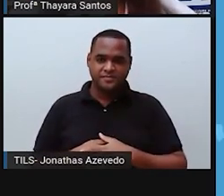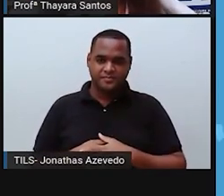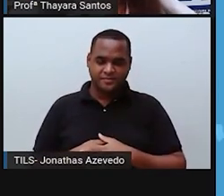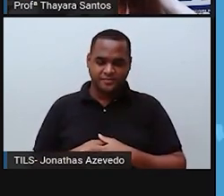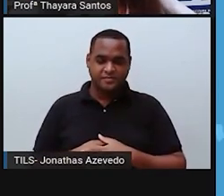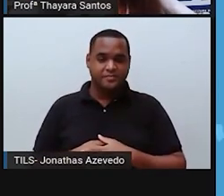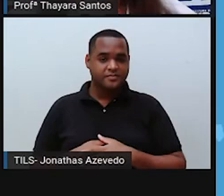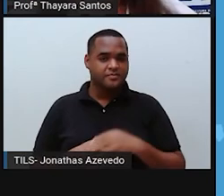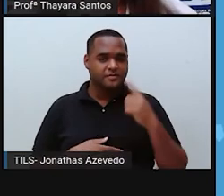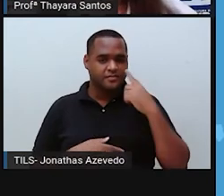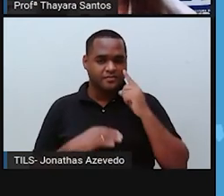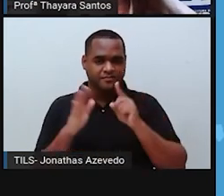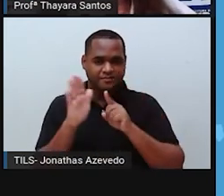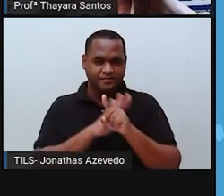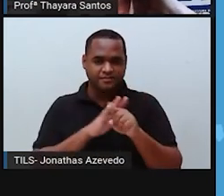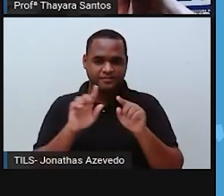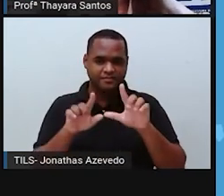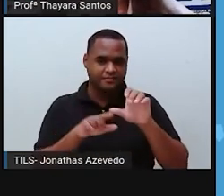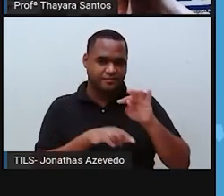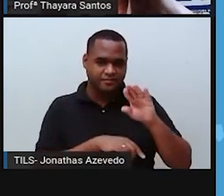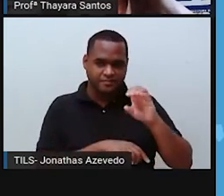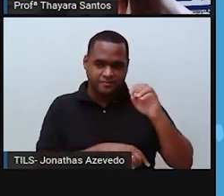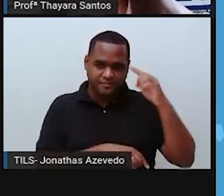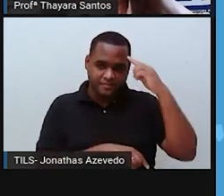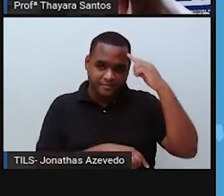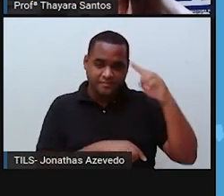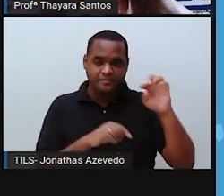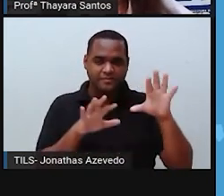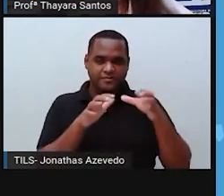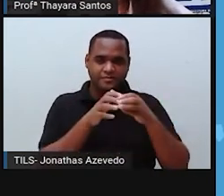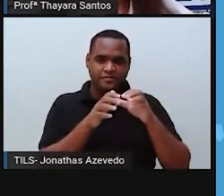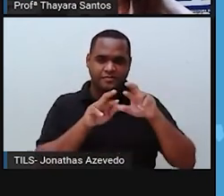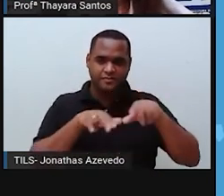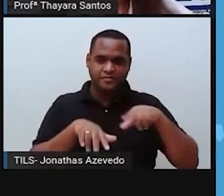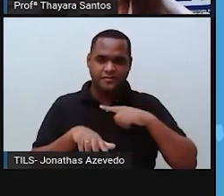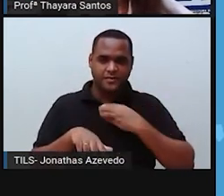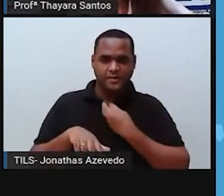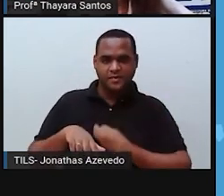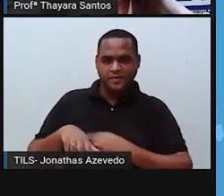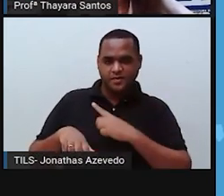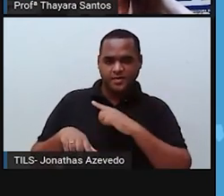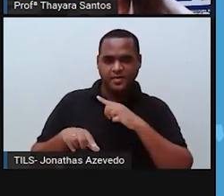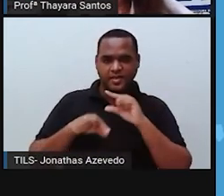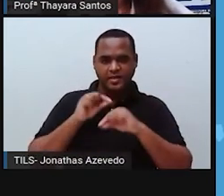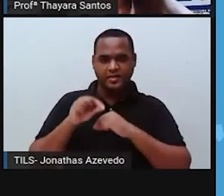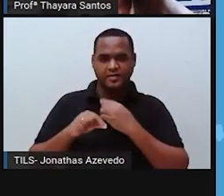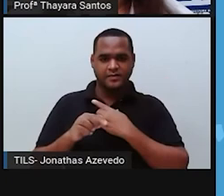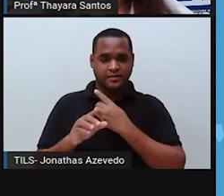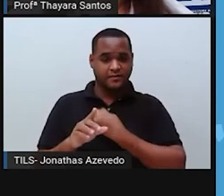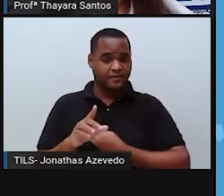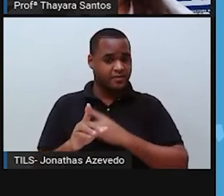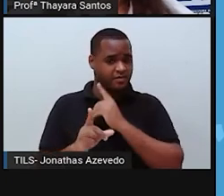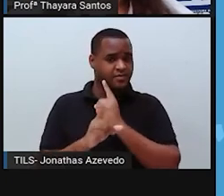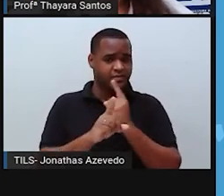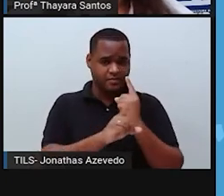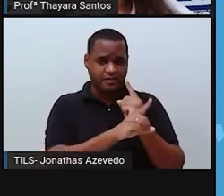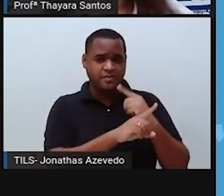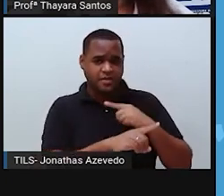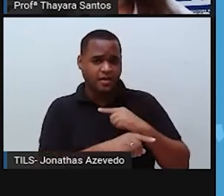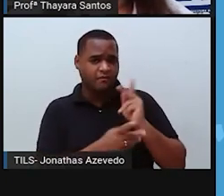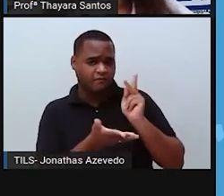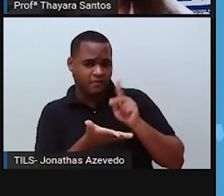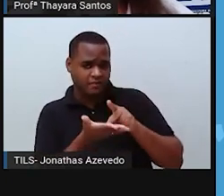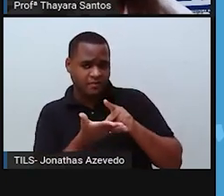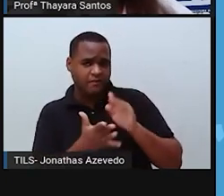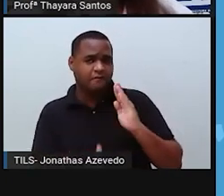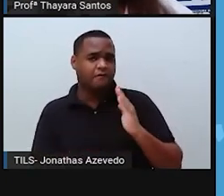Pergunta número 1. A litosfera corresponde ao conjunto de todos os ambientes onde encontramos vida na Terra. Essa afirmação é